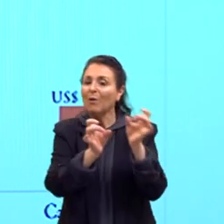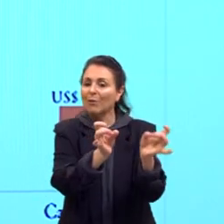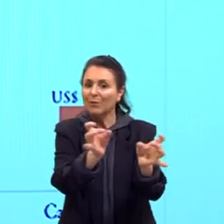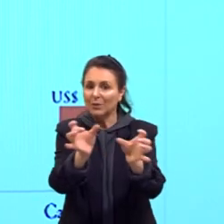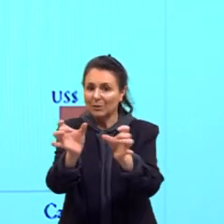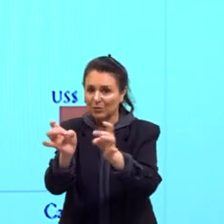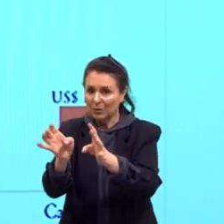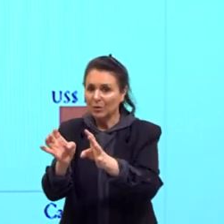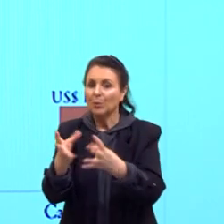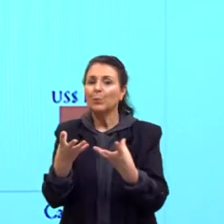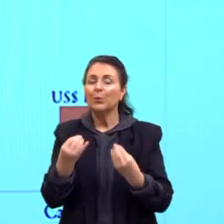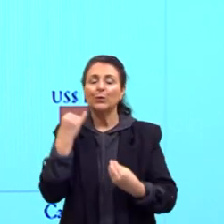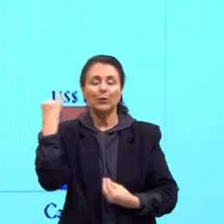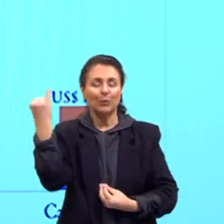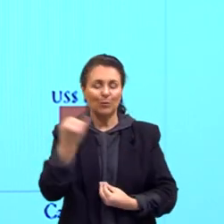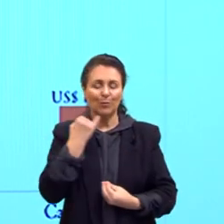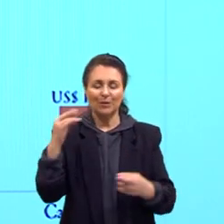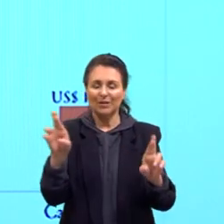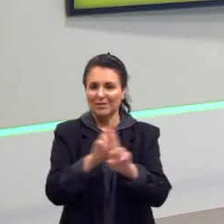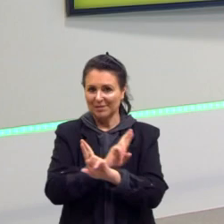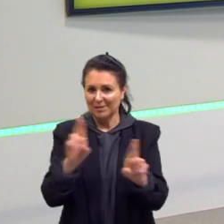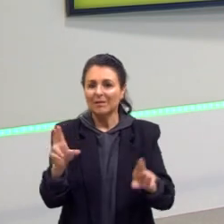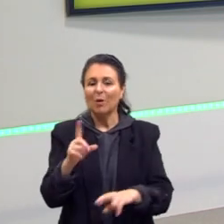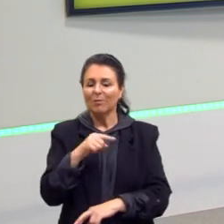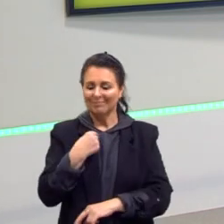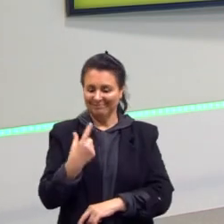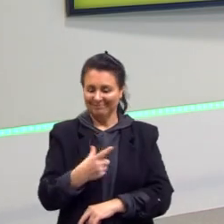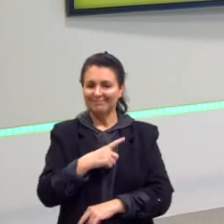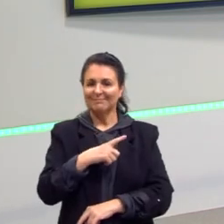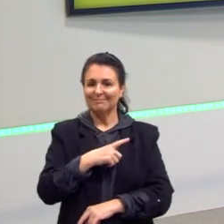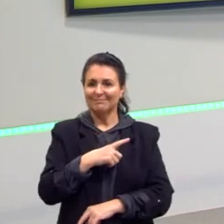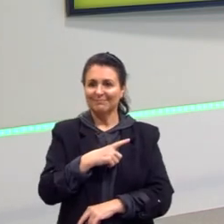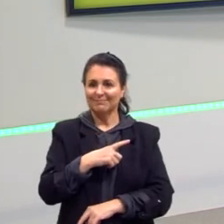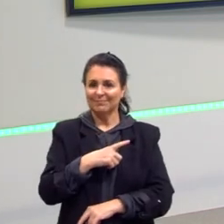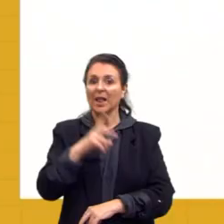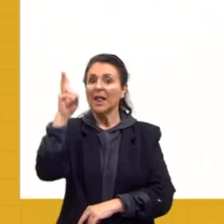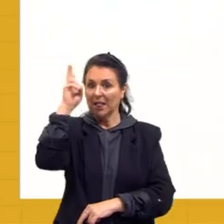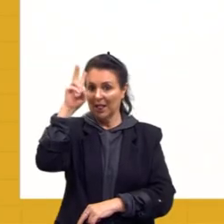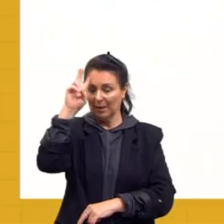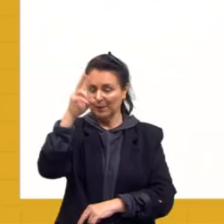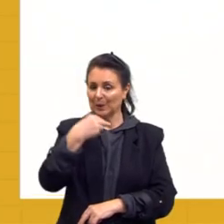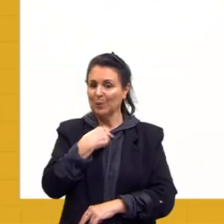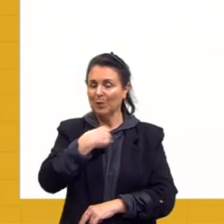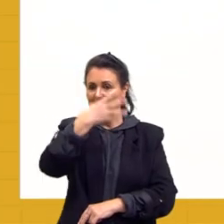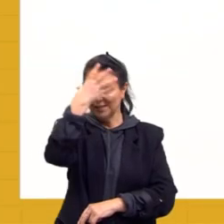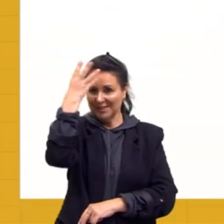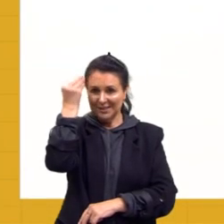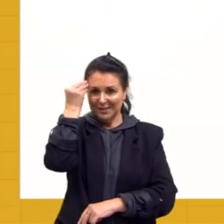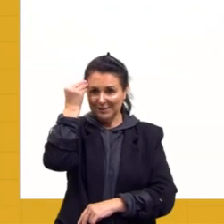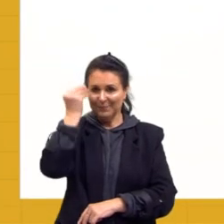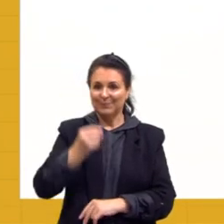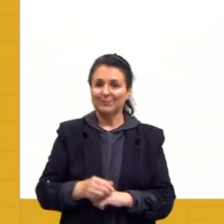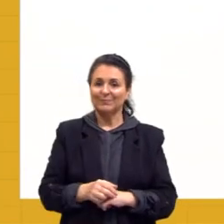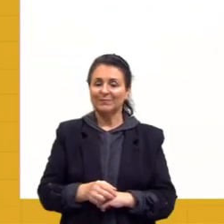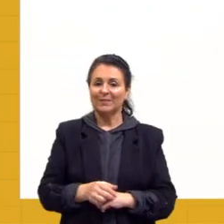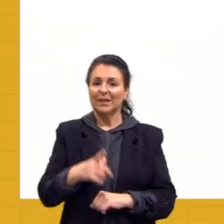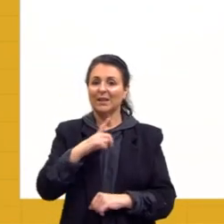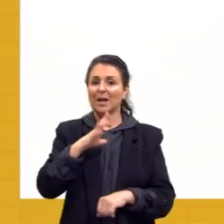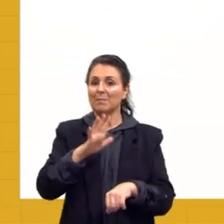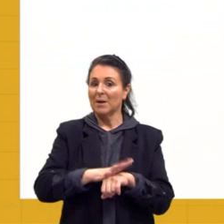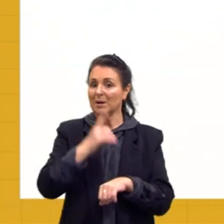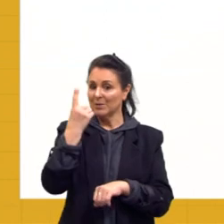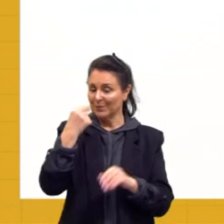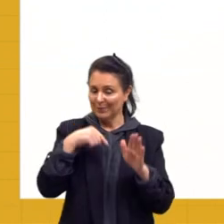importante essa relação aqui que nós temos. Tá, gurizada? Lembrem disso. Vamos passar aqui, vamos ver, nós temos mais uma